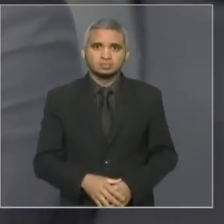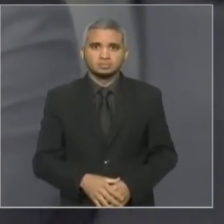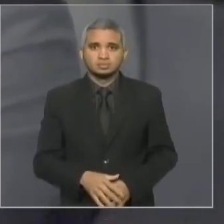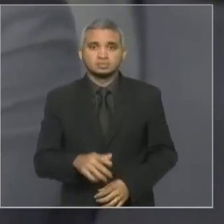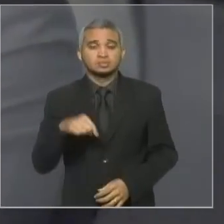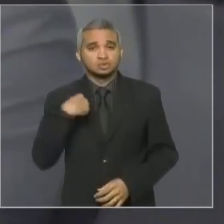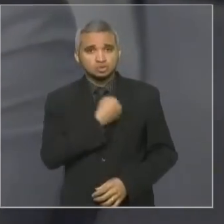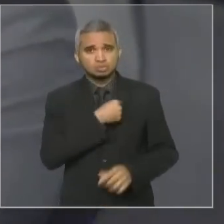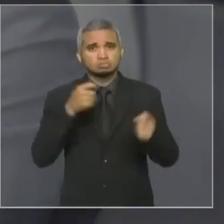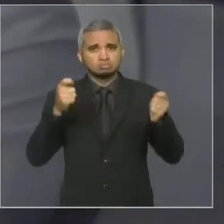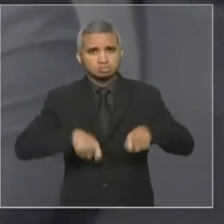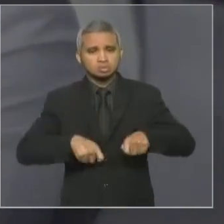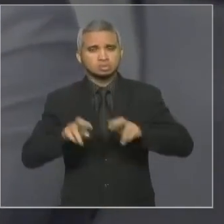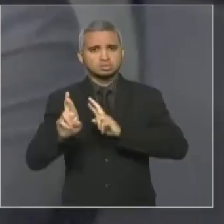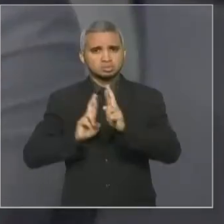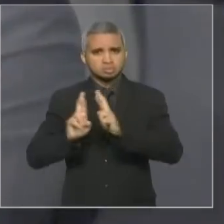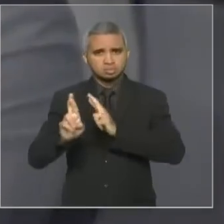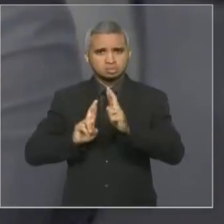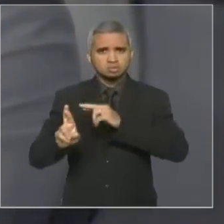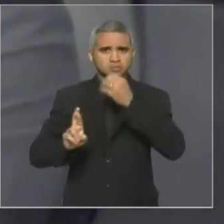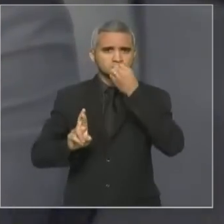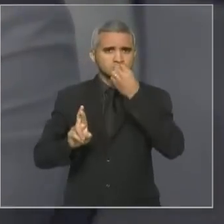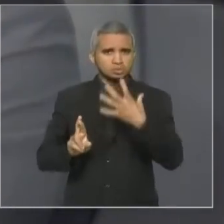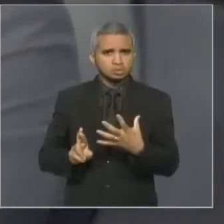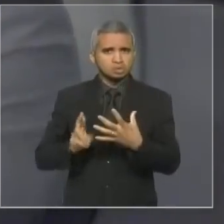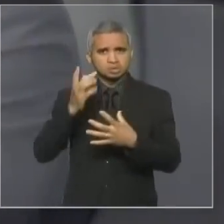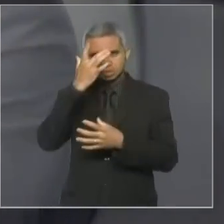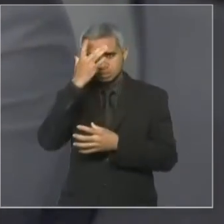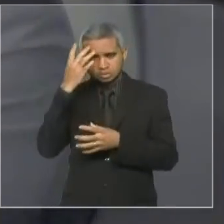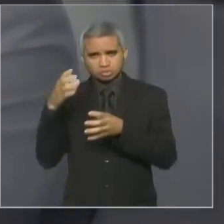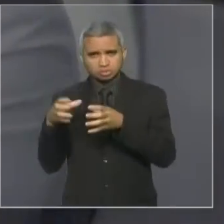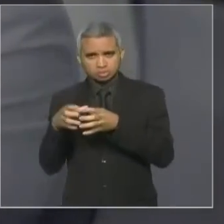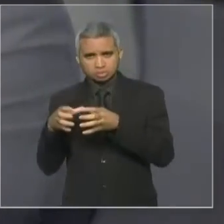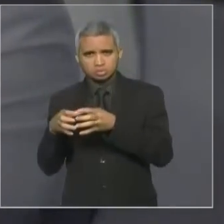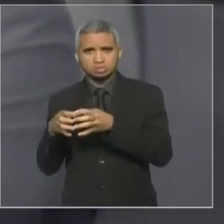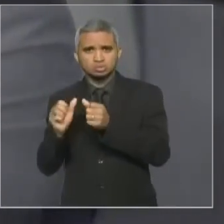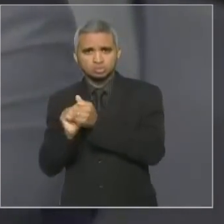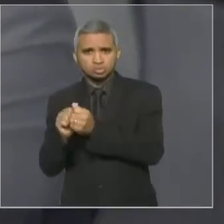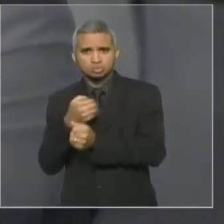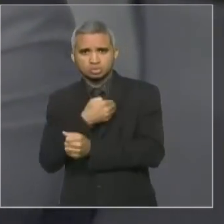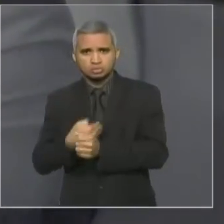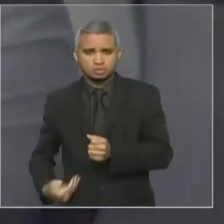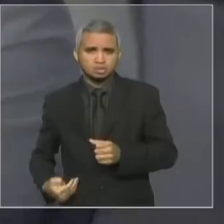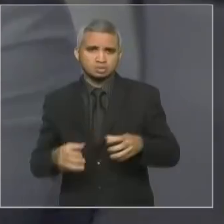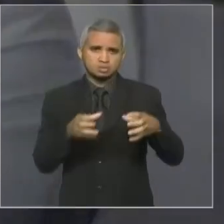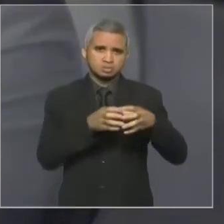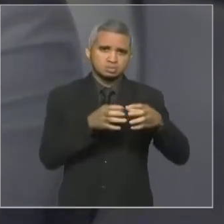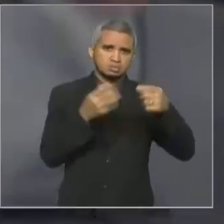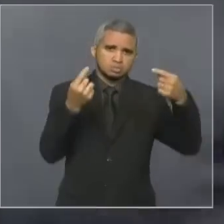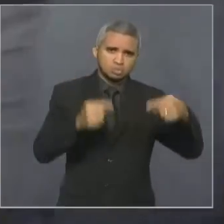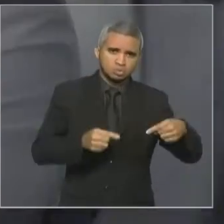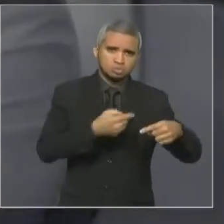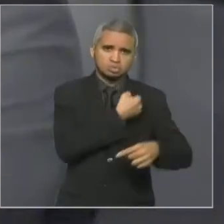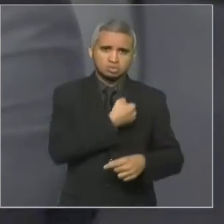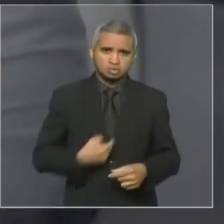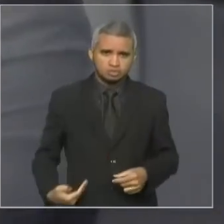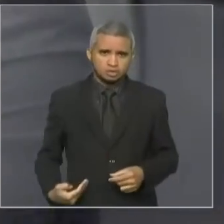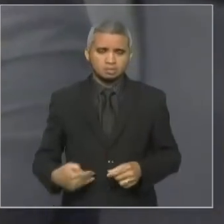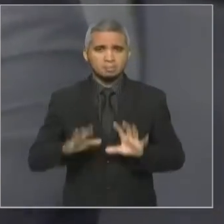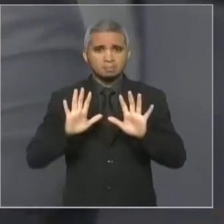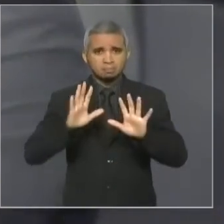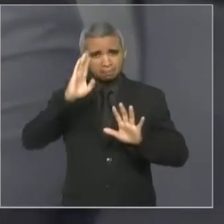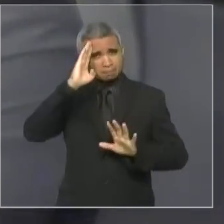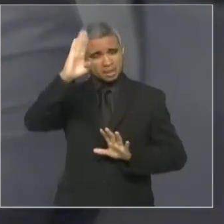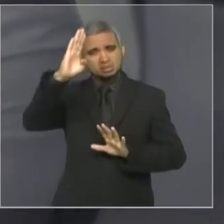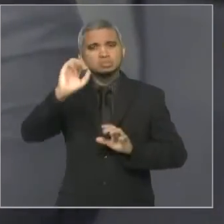relacionamento com todos, da base, da oposição, nos próximos quatro anos na Assembleia Legislativa do Estado do Maranhão e que o respeito possa prevalecer. Ontem,